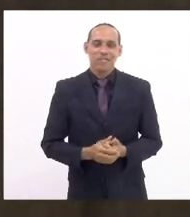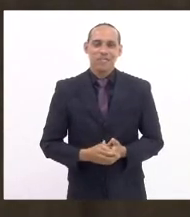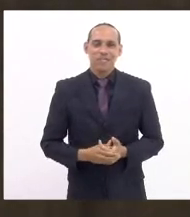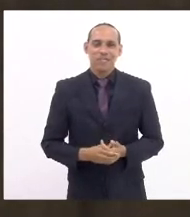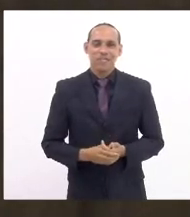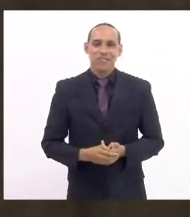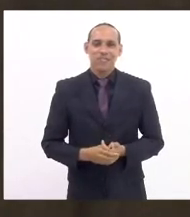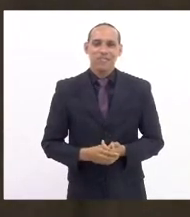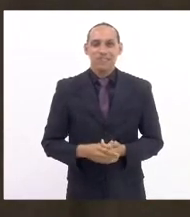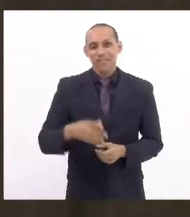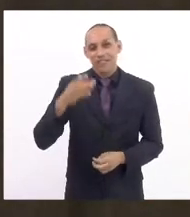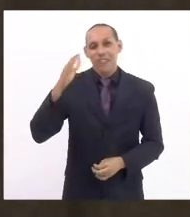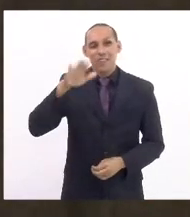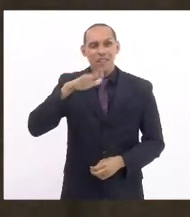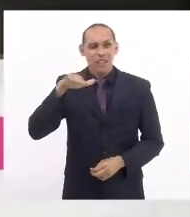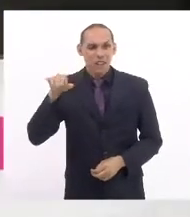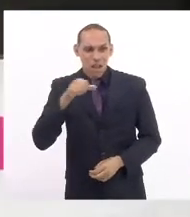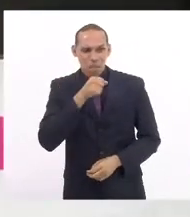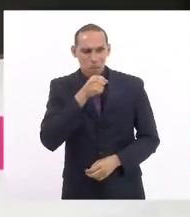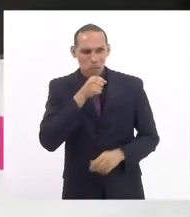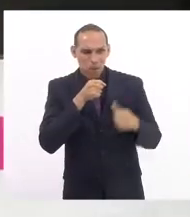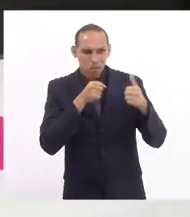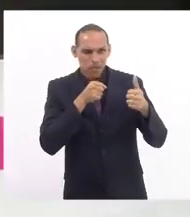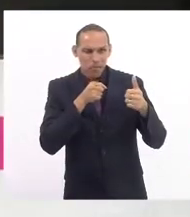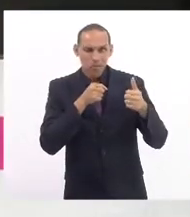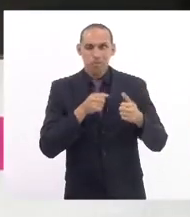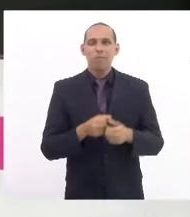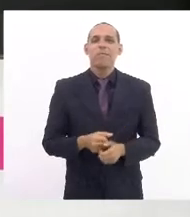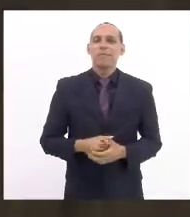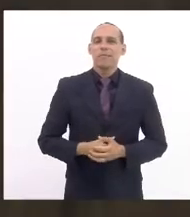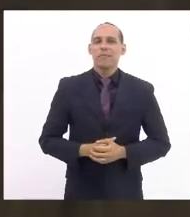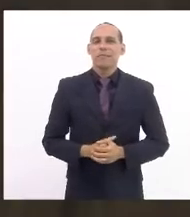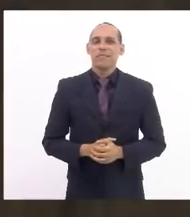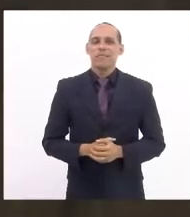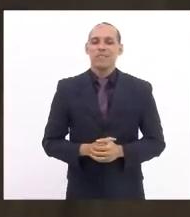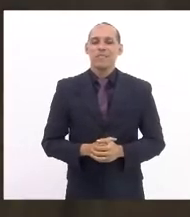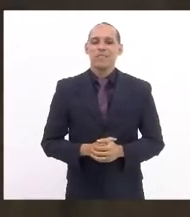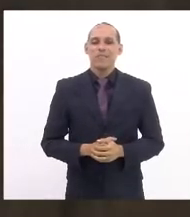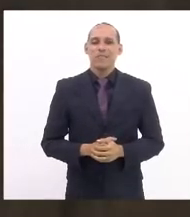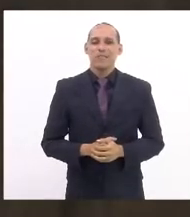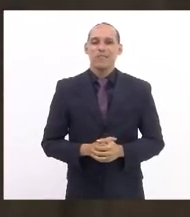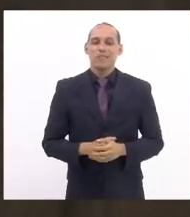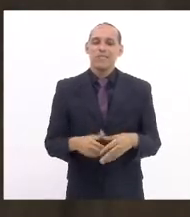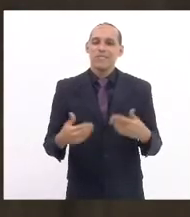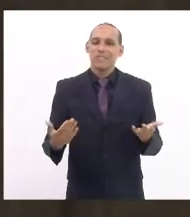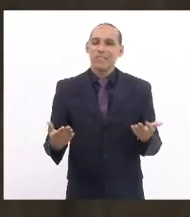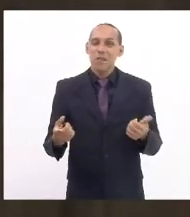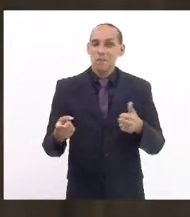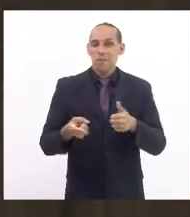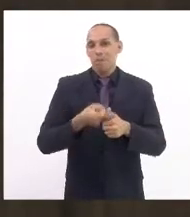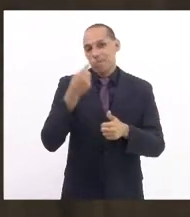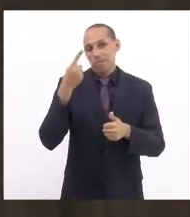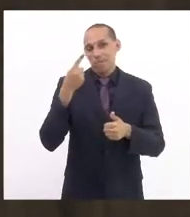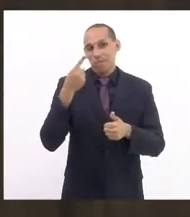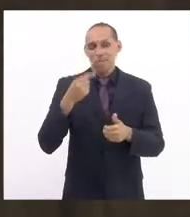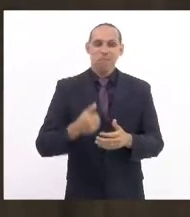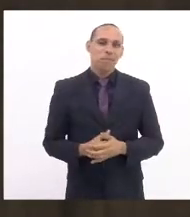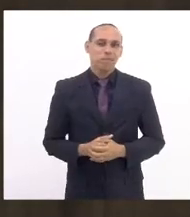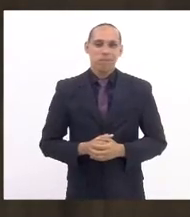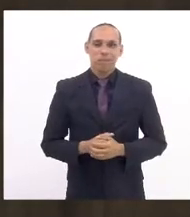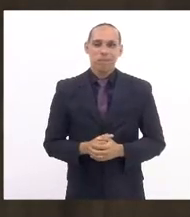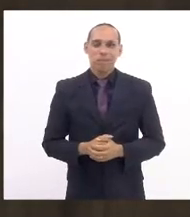o pessoal do som, vê se está ligado, está ligado. Está louco, agora sim. Bem, primeiramente, eu gostaria de,